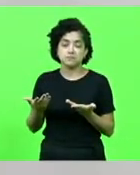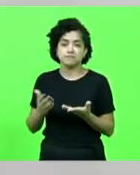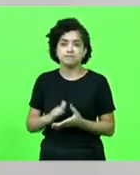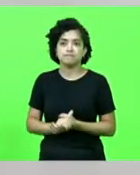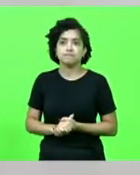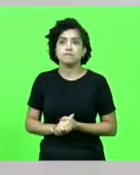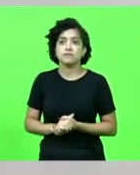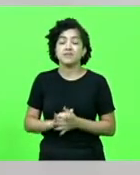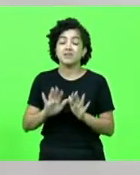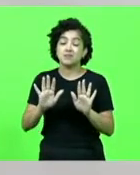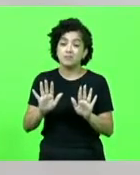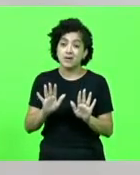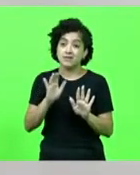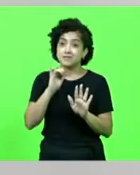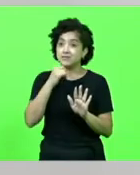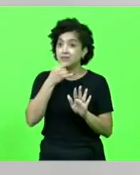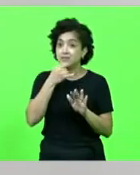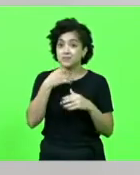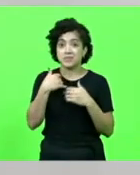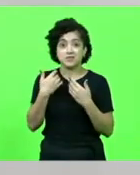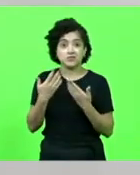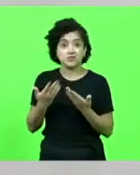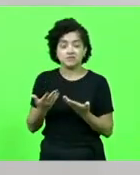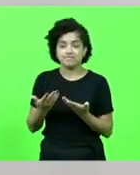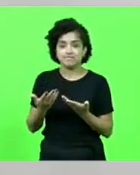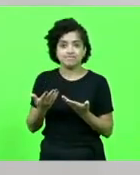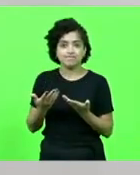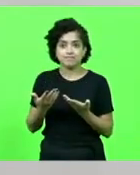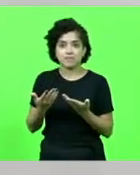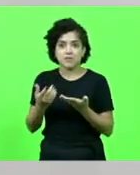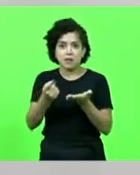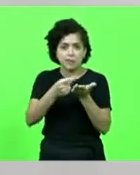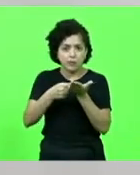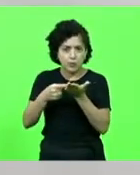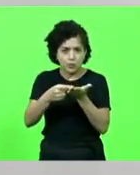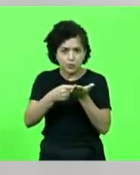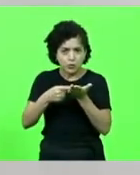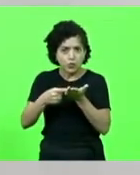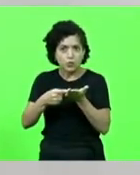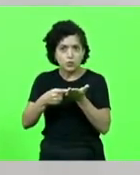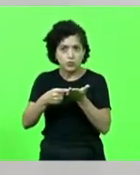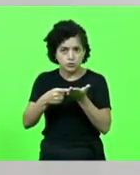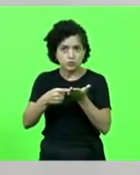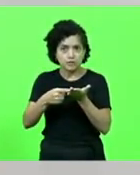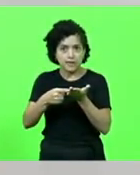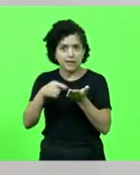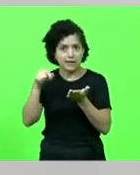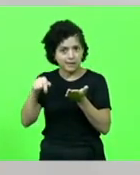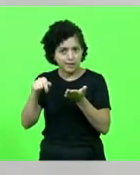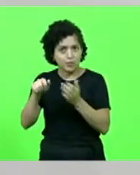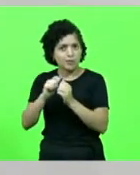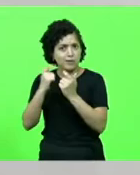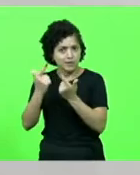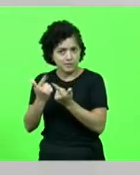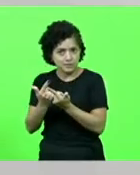Mas, infelizmente, em conluio com essa casa, governador, sorrateiramente, incluiu